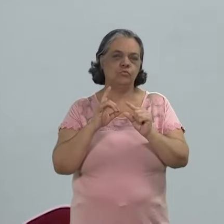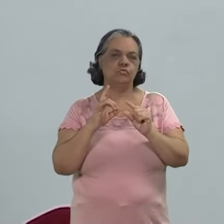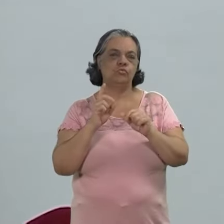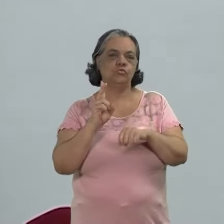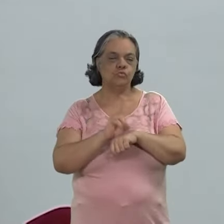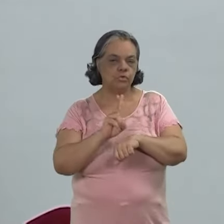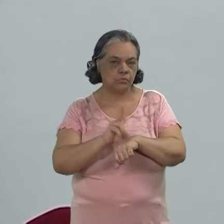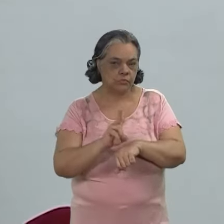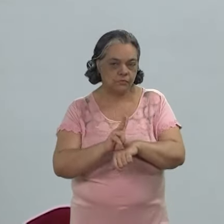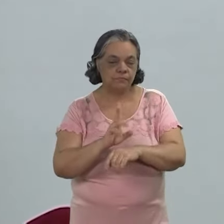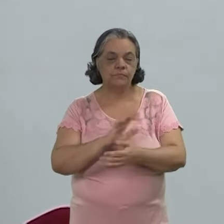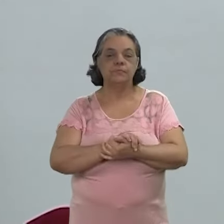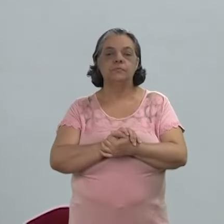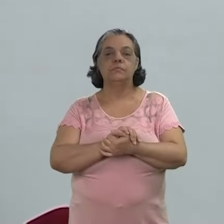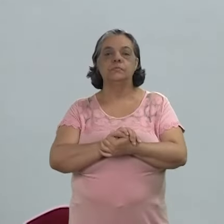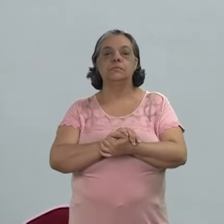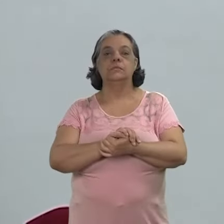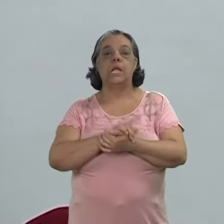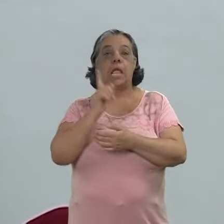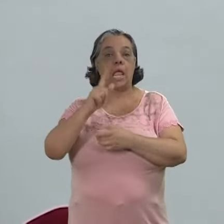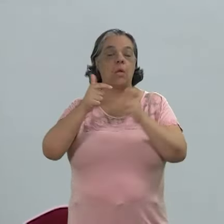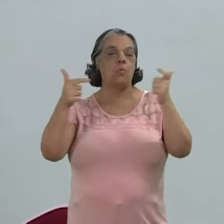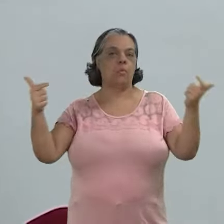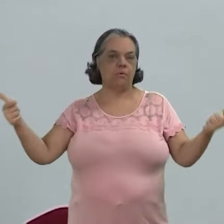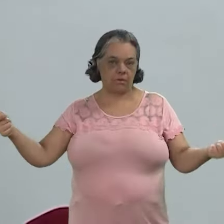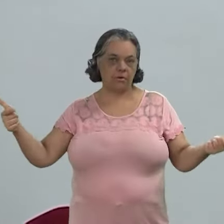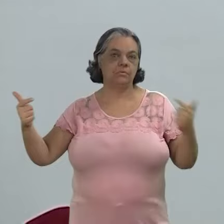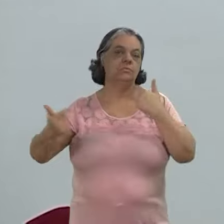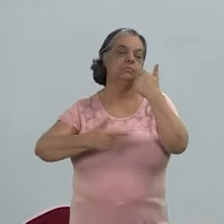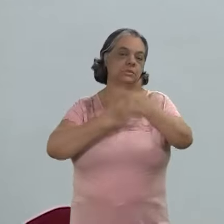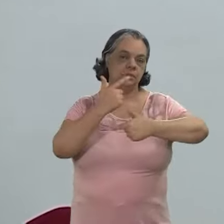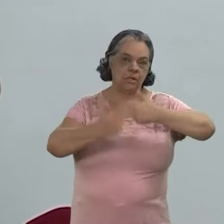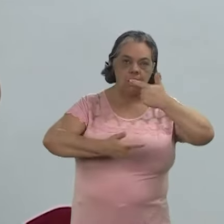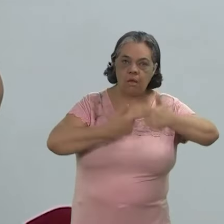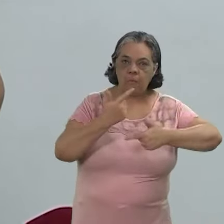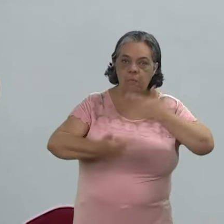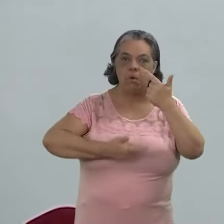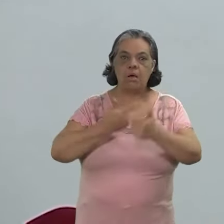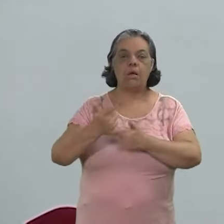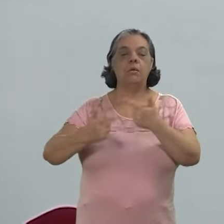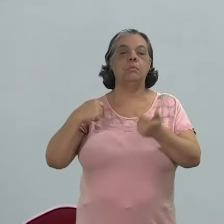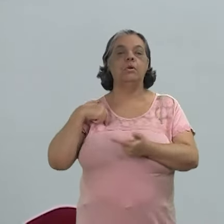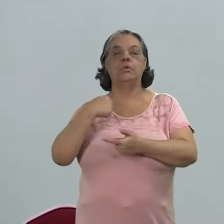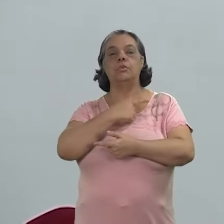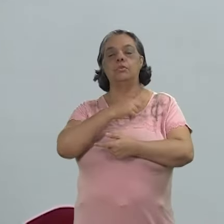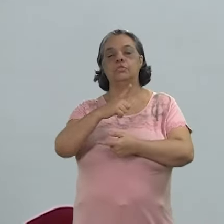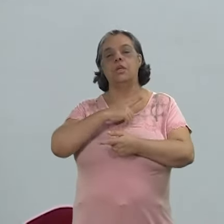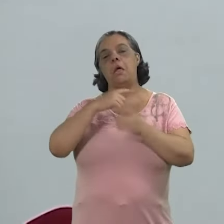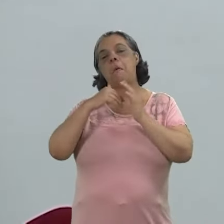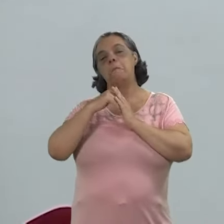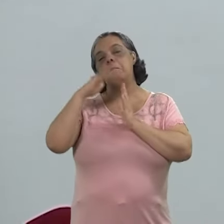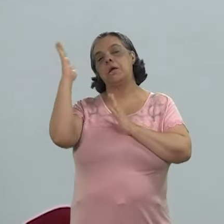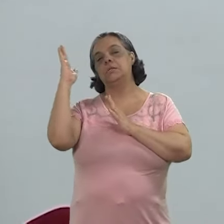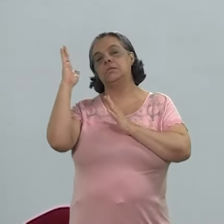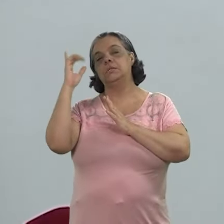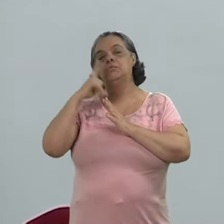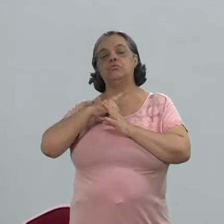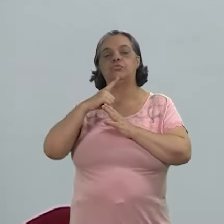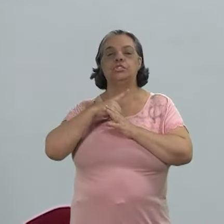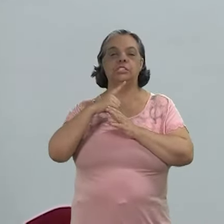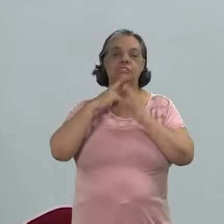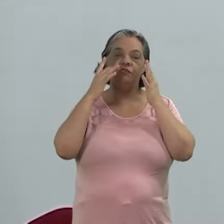estáveis. Repara que é um grande aparato para que a gente tenha o máximo de